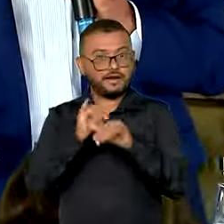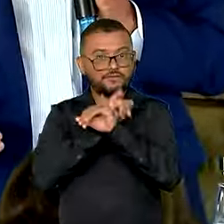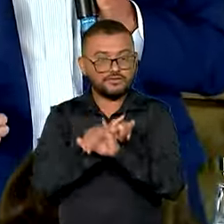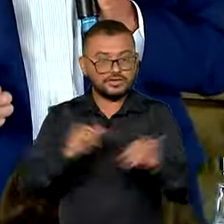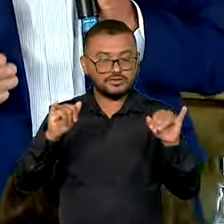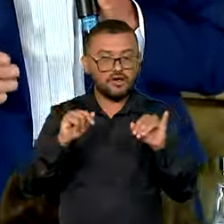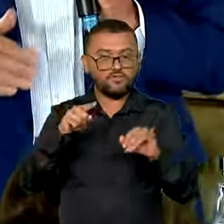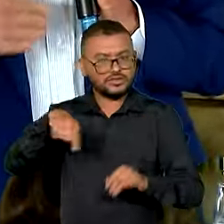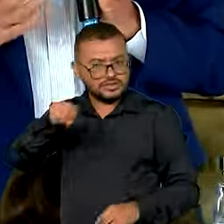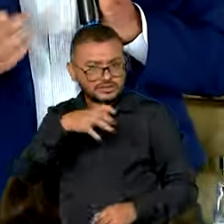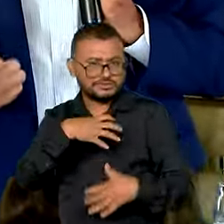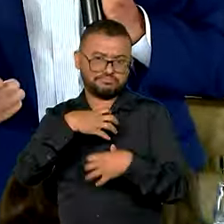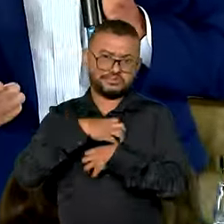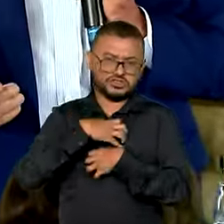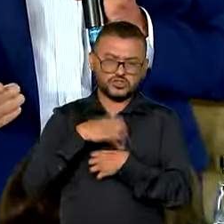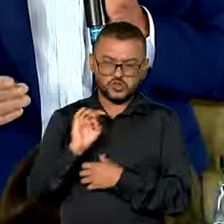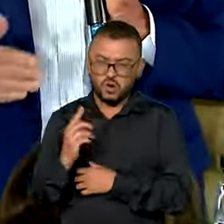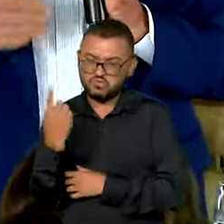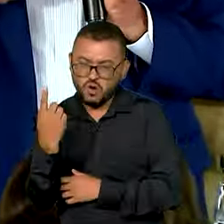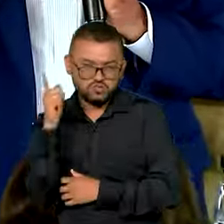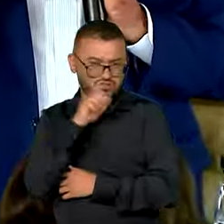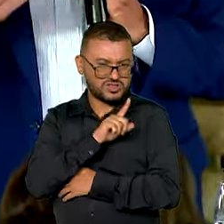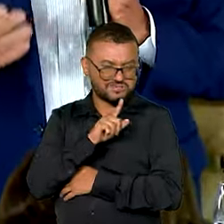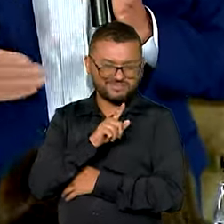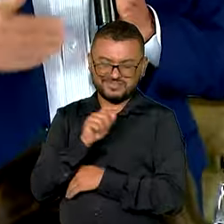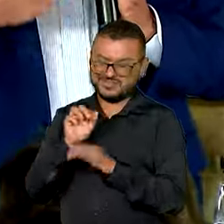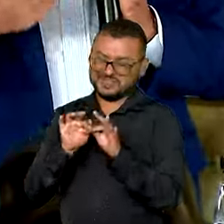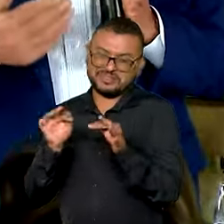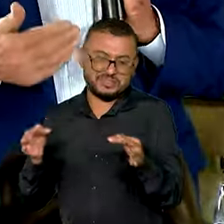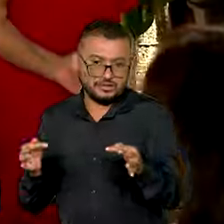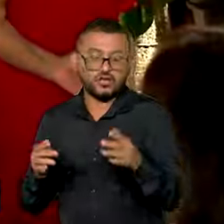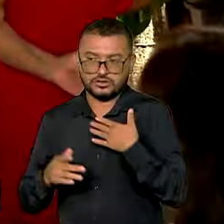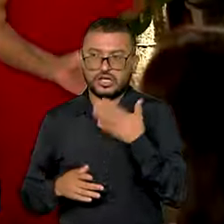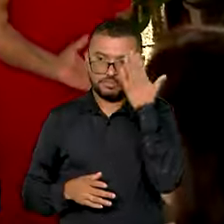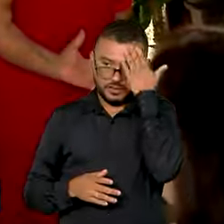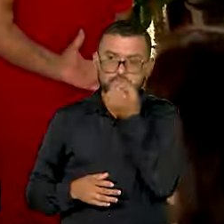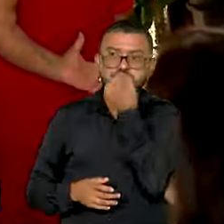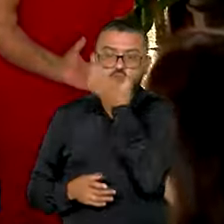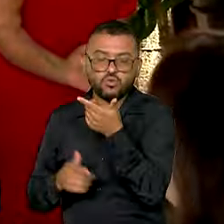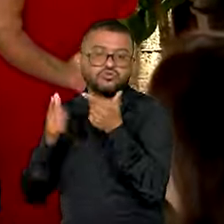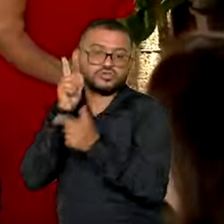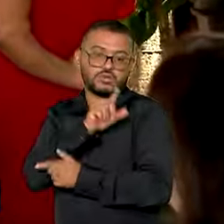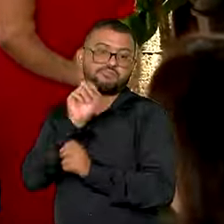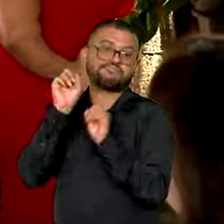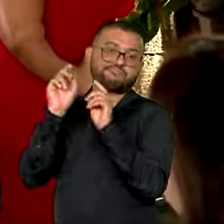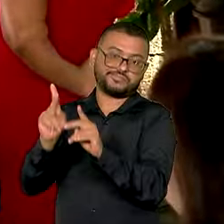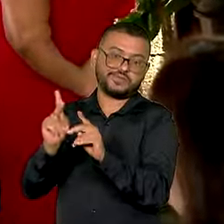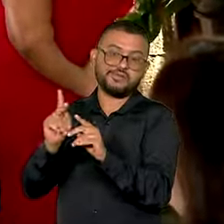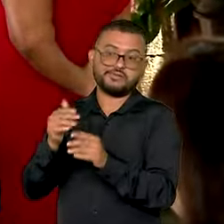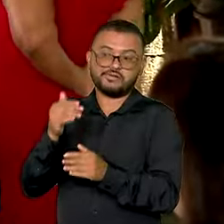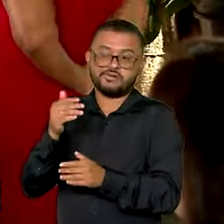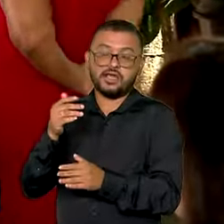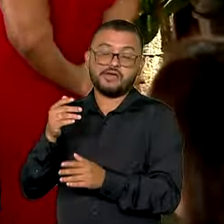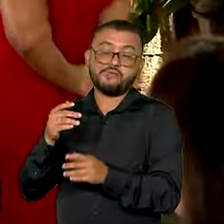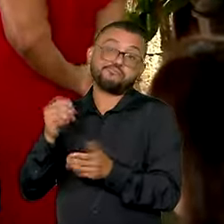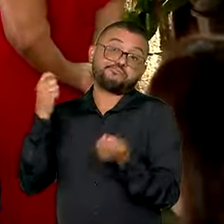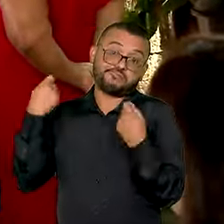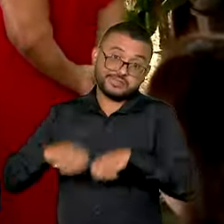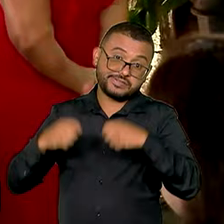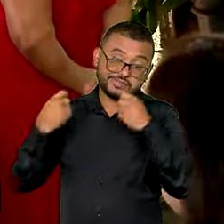contentem com o que já conquistaram. O que já conquistaram é bom, mas é uma coisa que